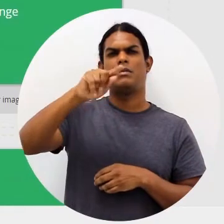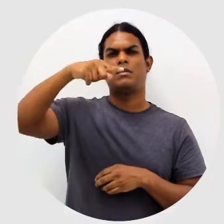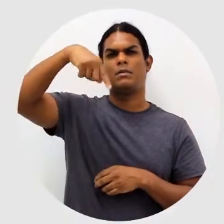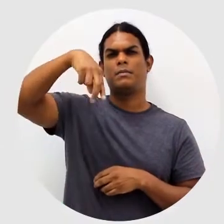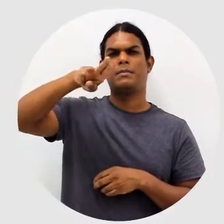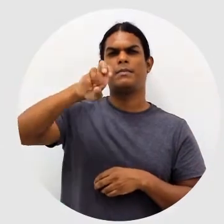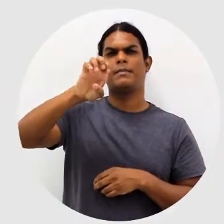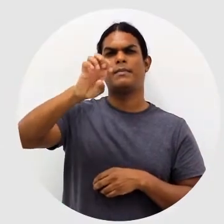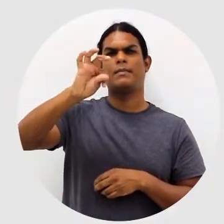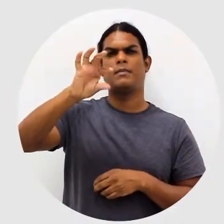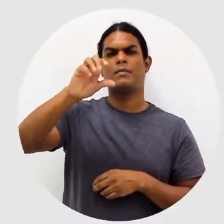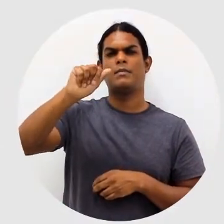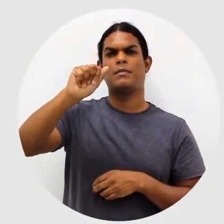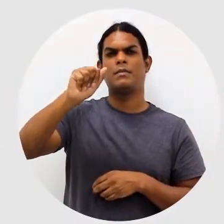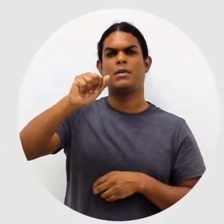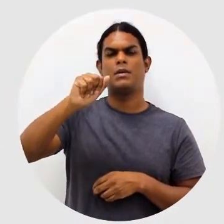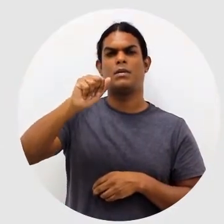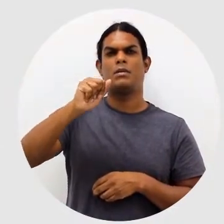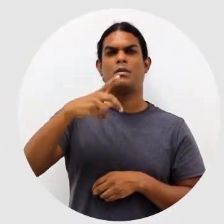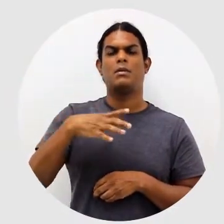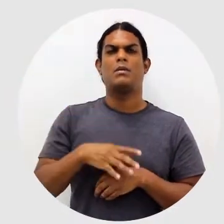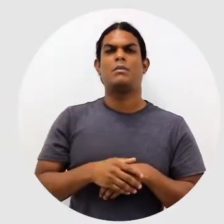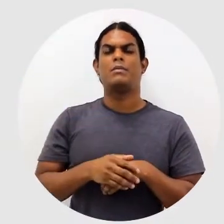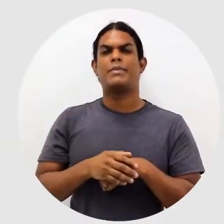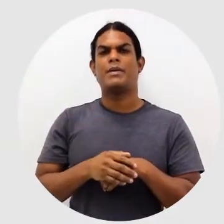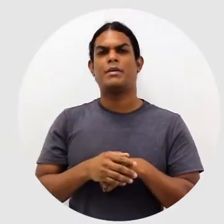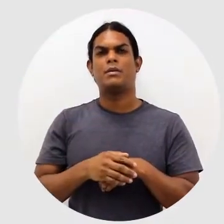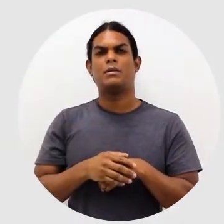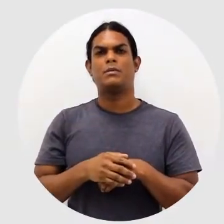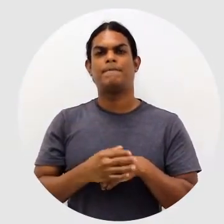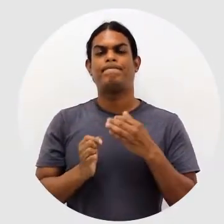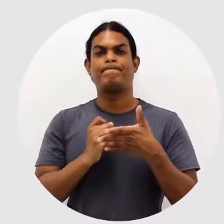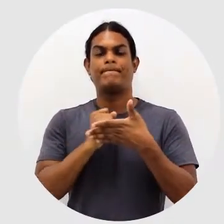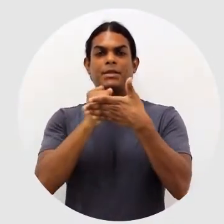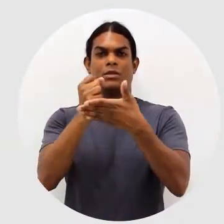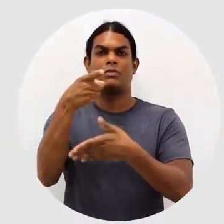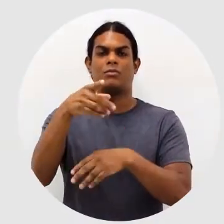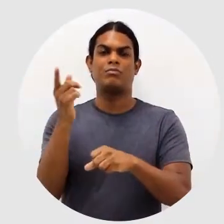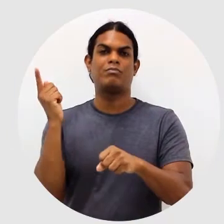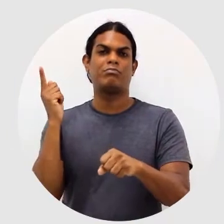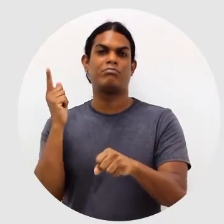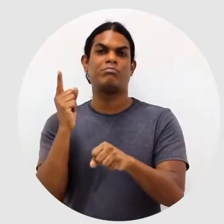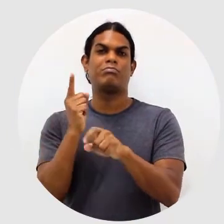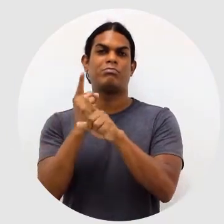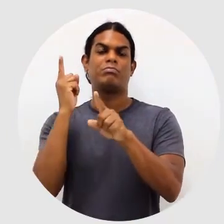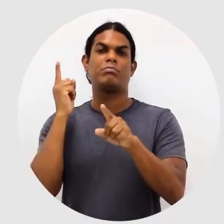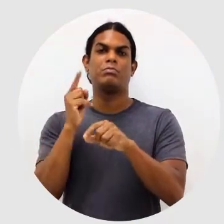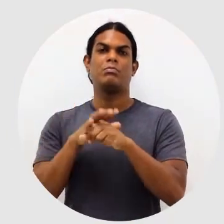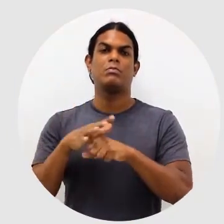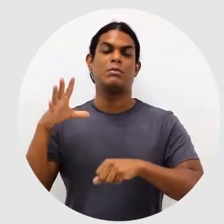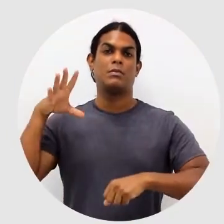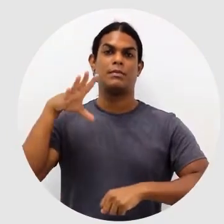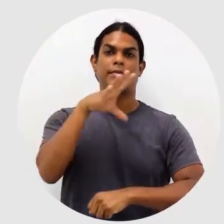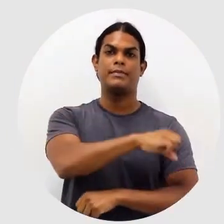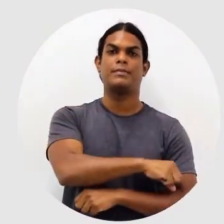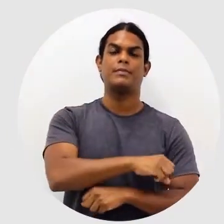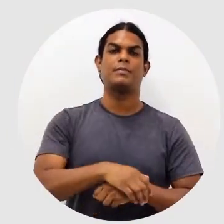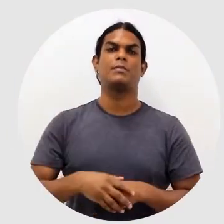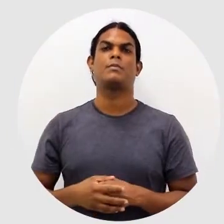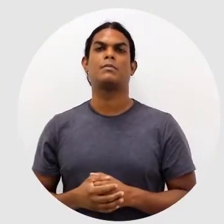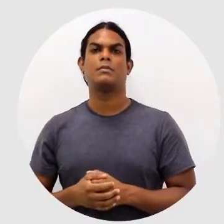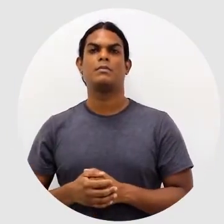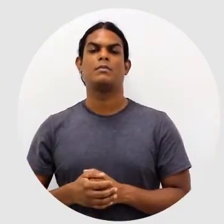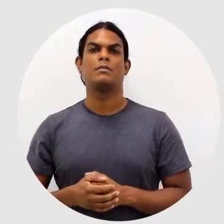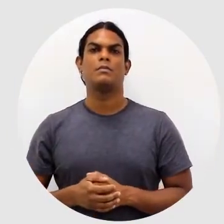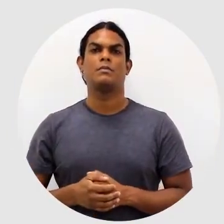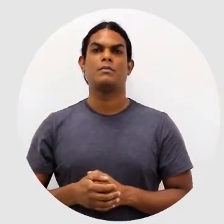eu vou voltar lá para o meu perfil e aí a gente vai encontrá-lo. E eu vou mostrar para vocês como foi que ele ficou e a gente pode